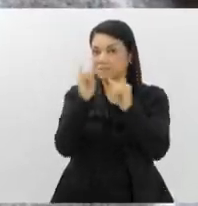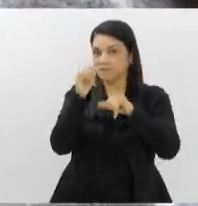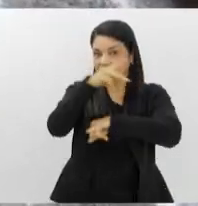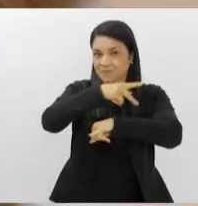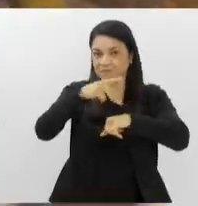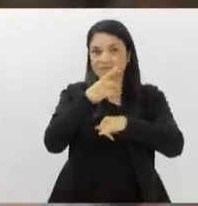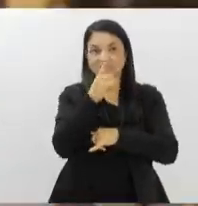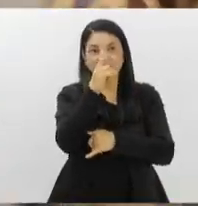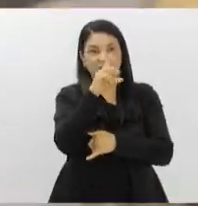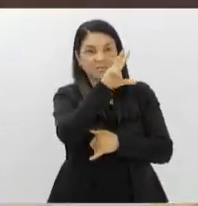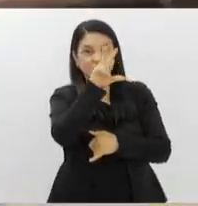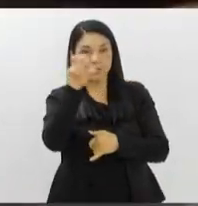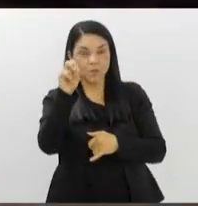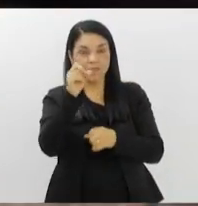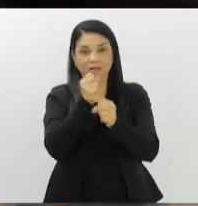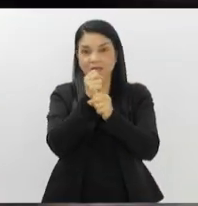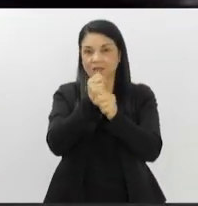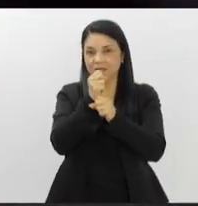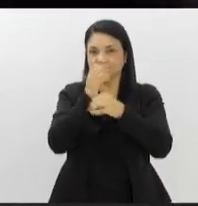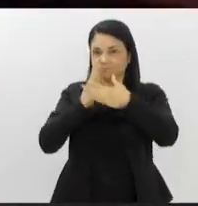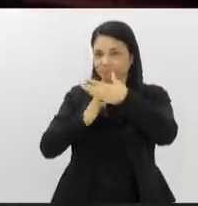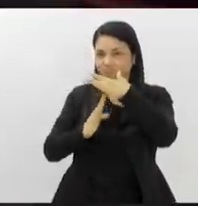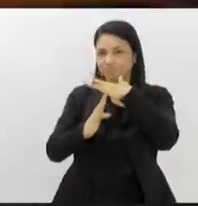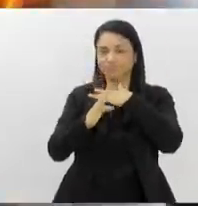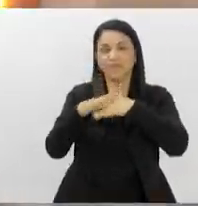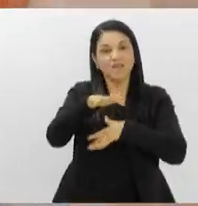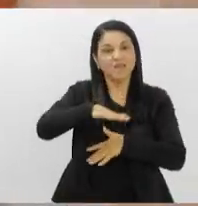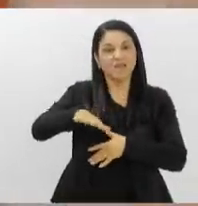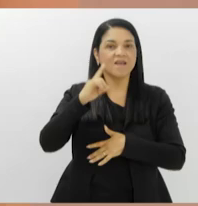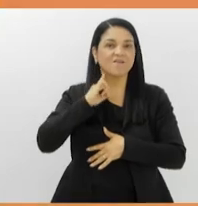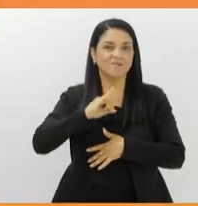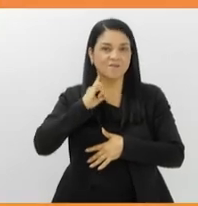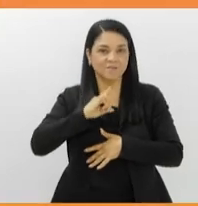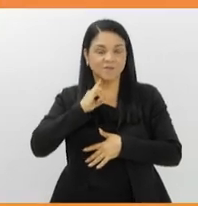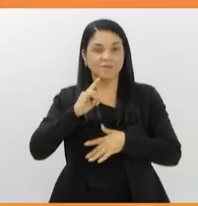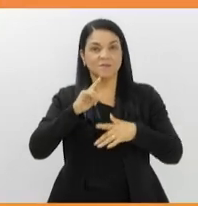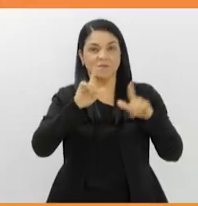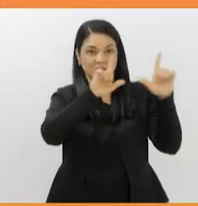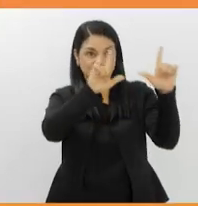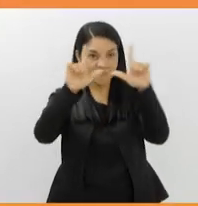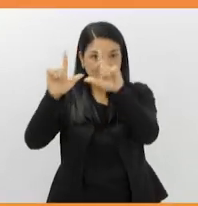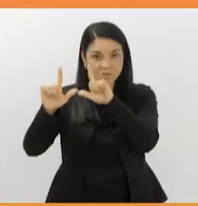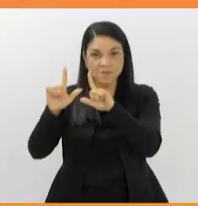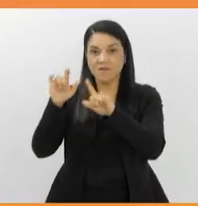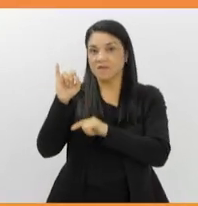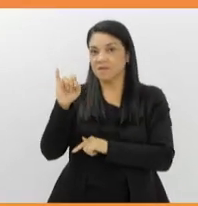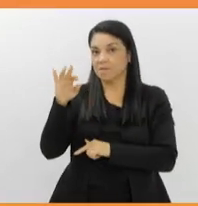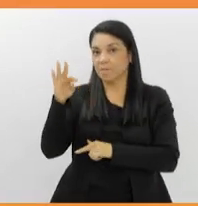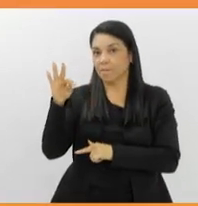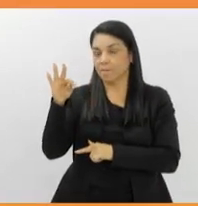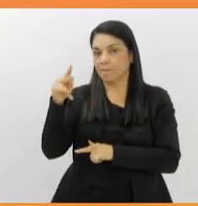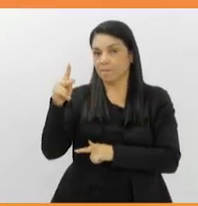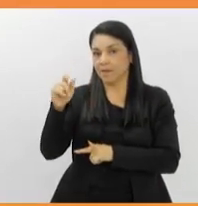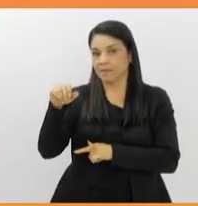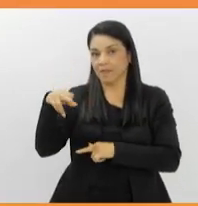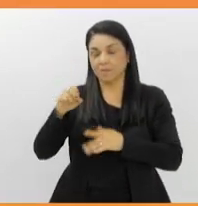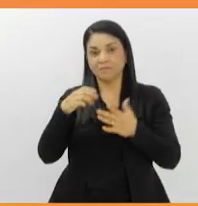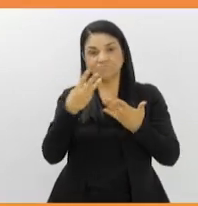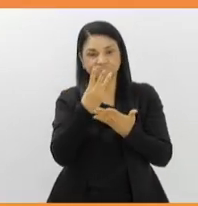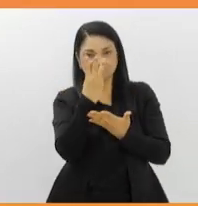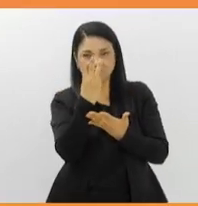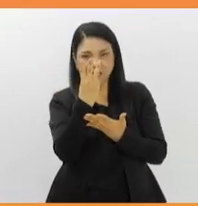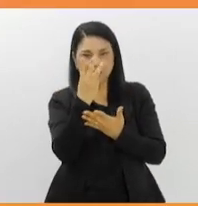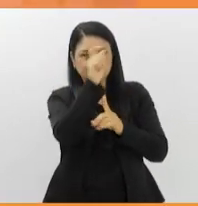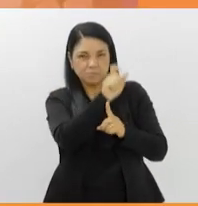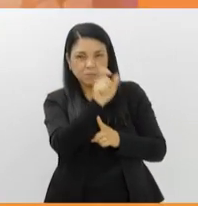os 150 anos da imigração italiana no aterro do Flamengo. Galeria de Arte Ipanema abre exposição de três mestres